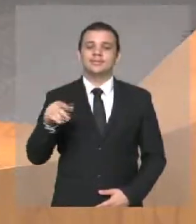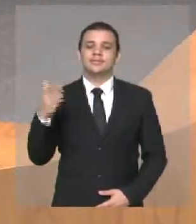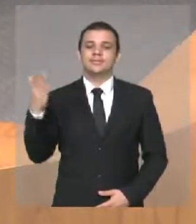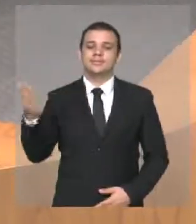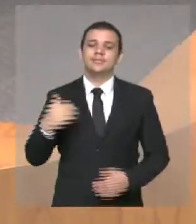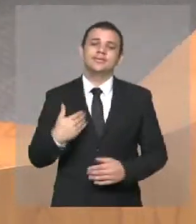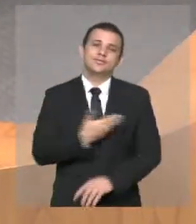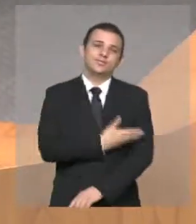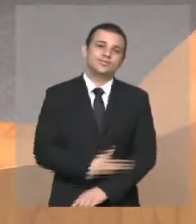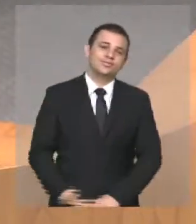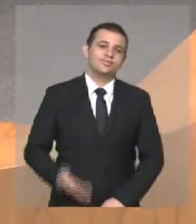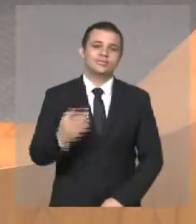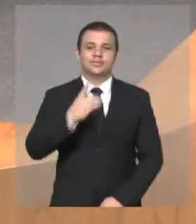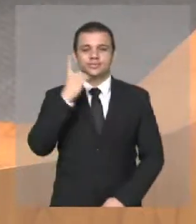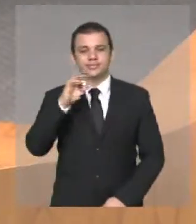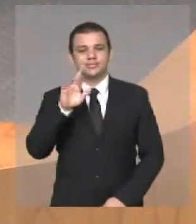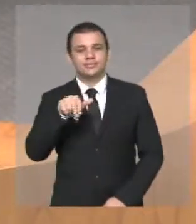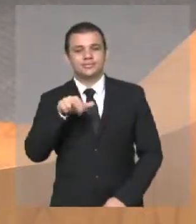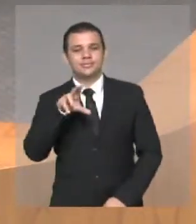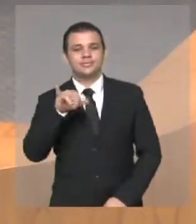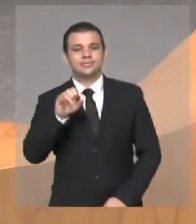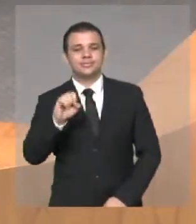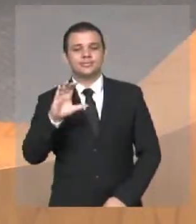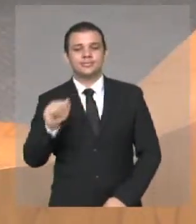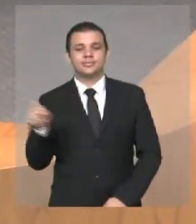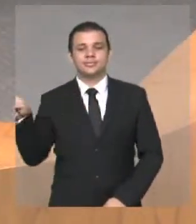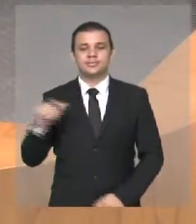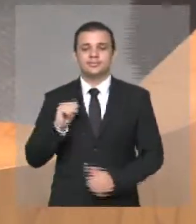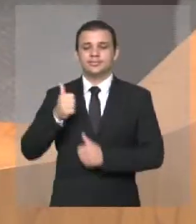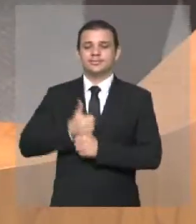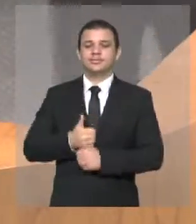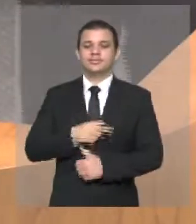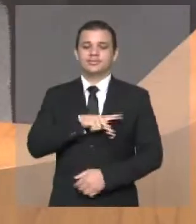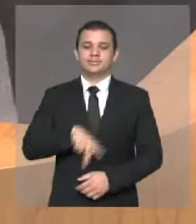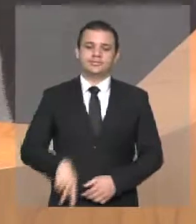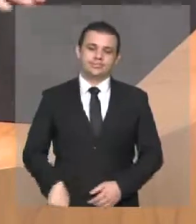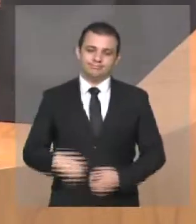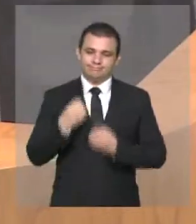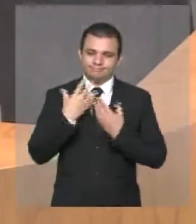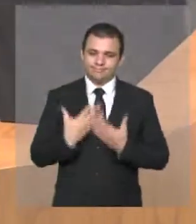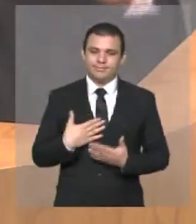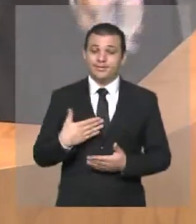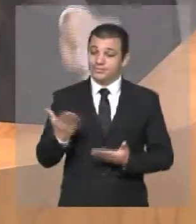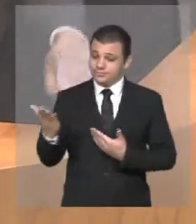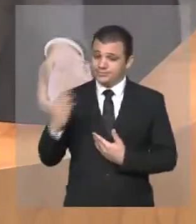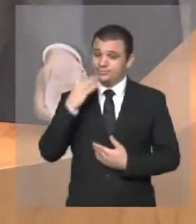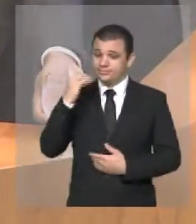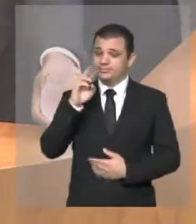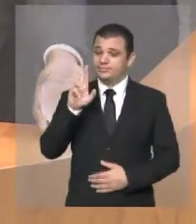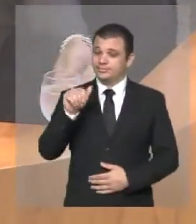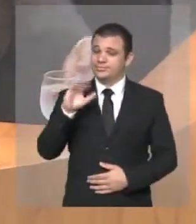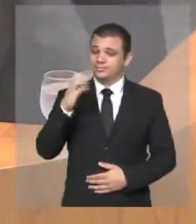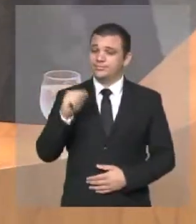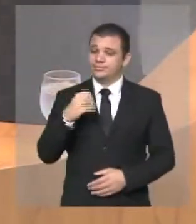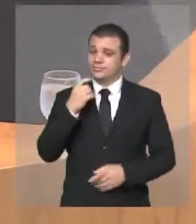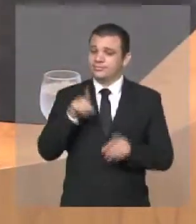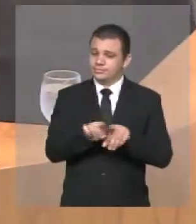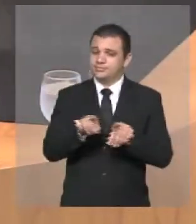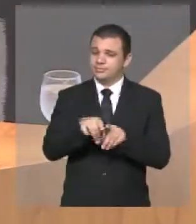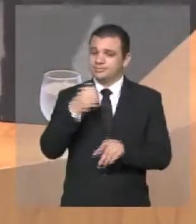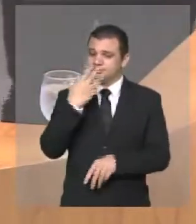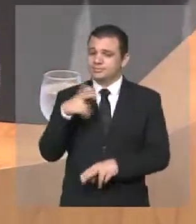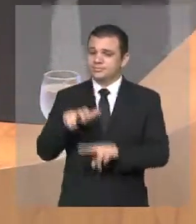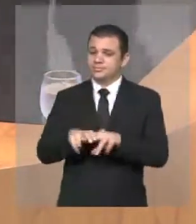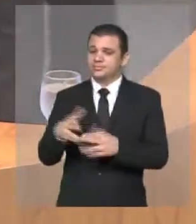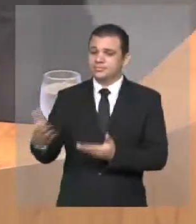acostumado a deputada Francisca Primo presidir esta casa, fica tão bem. Deputada, graças a paz, também ficou muito bem na cadeira. Deputada, graças a paz,